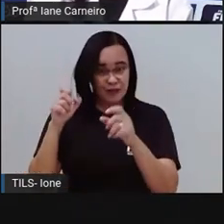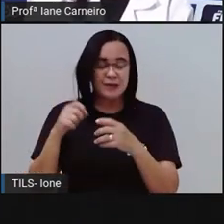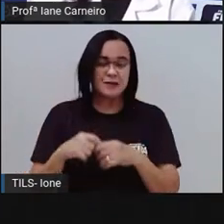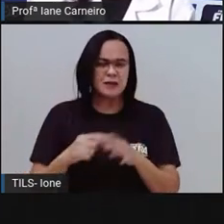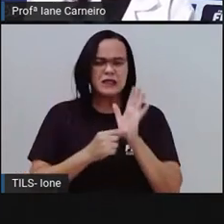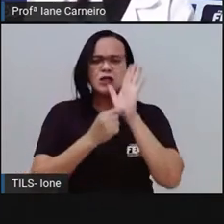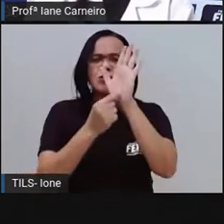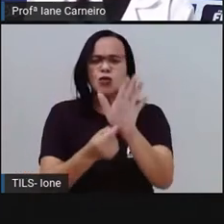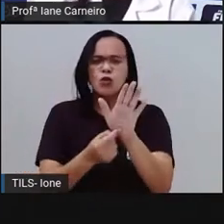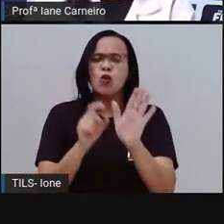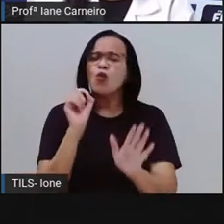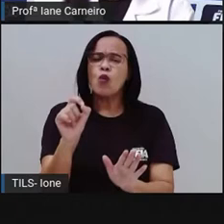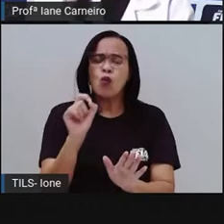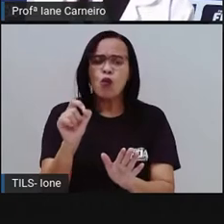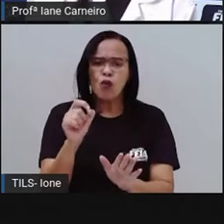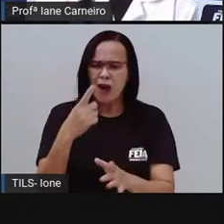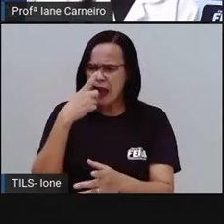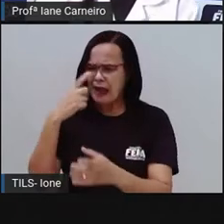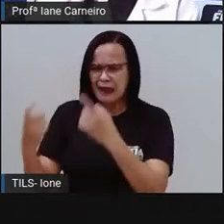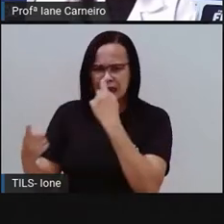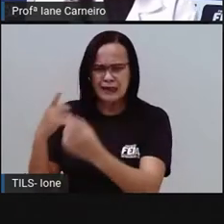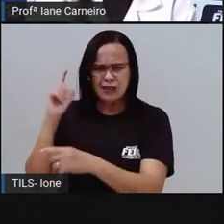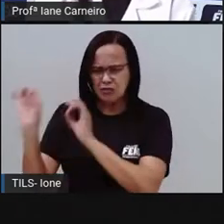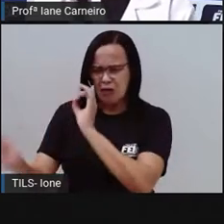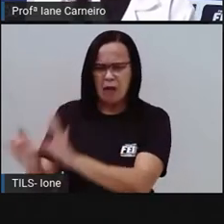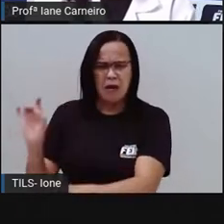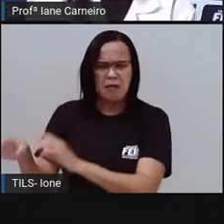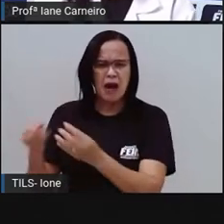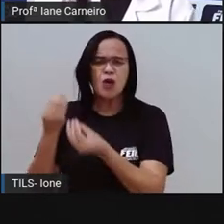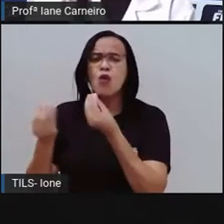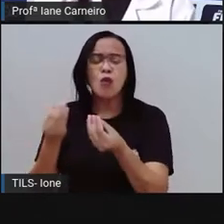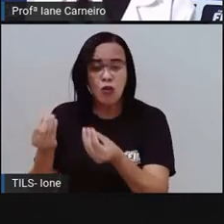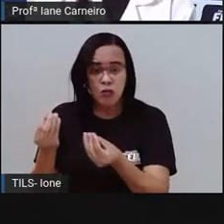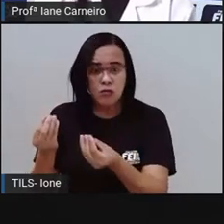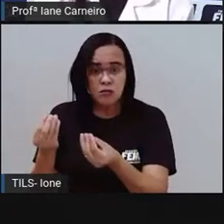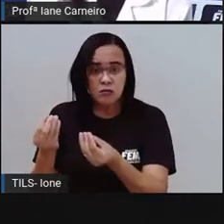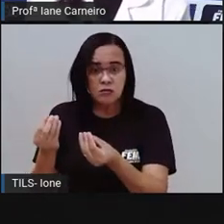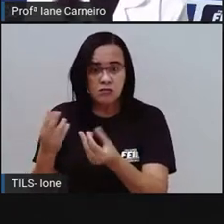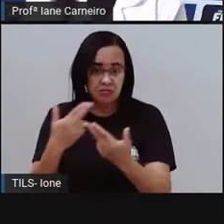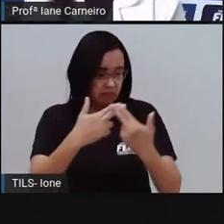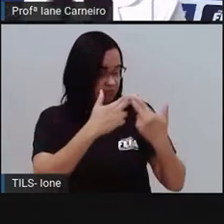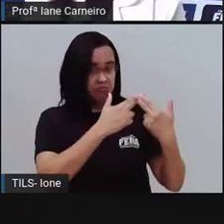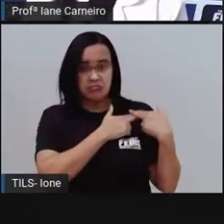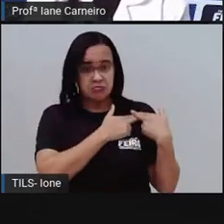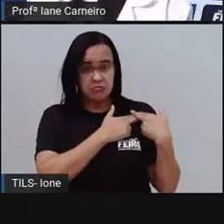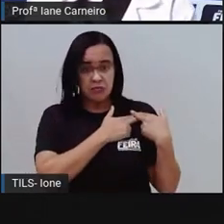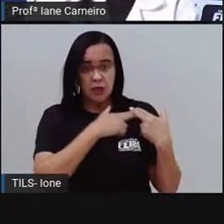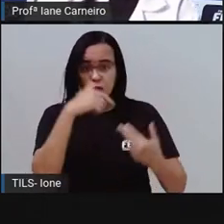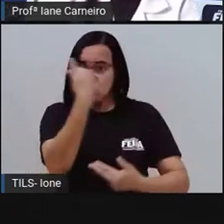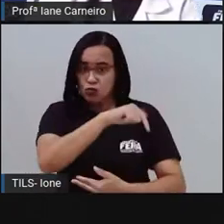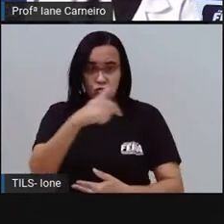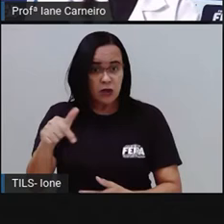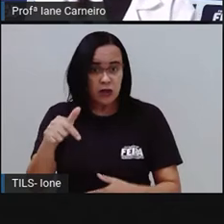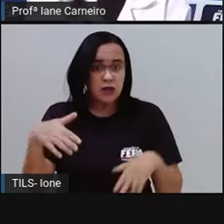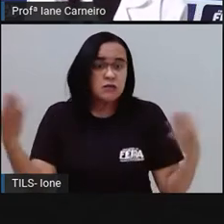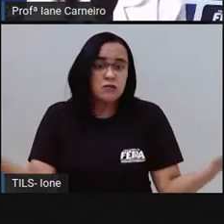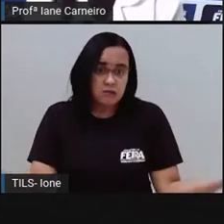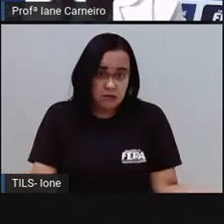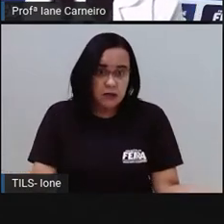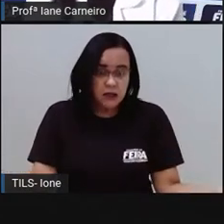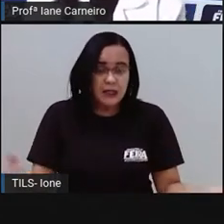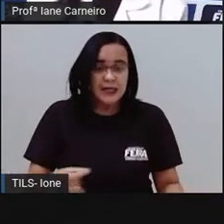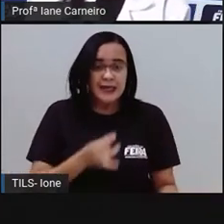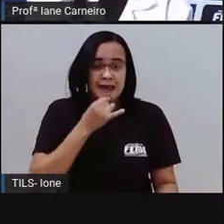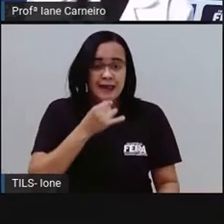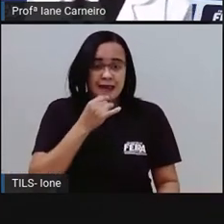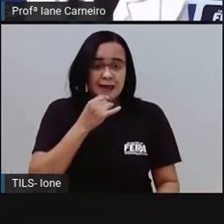maneira irresponsável. E o quer dizer isso, Pró, né? Aquela pessoa que foi passear lá no